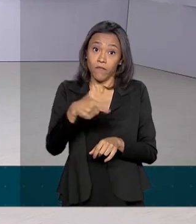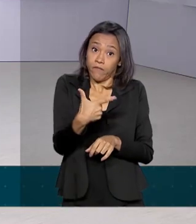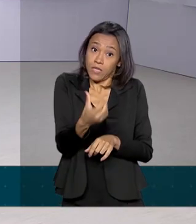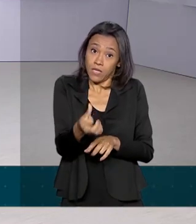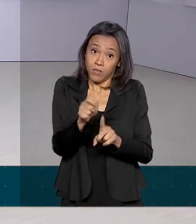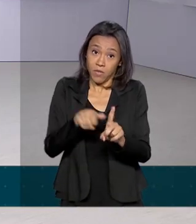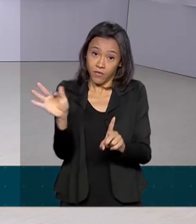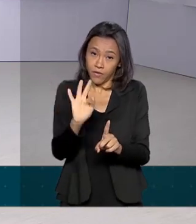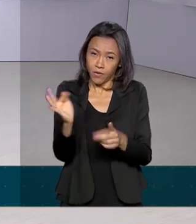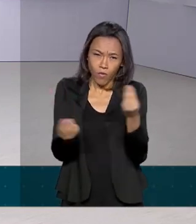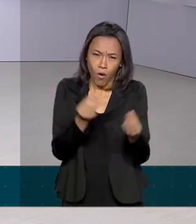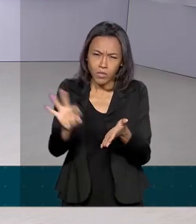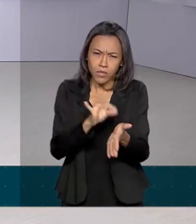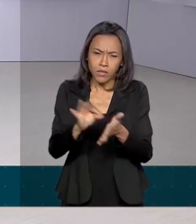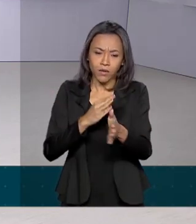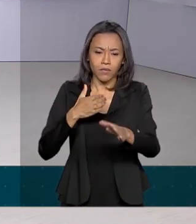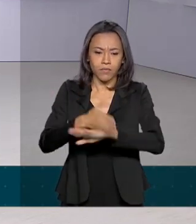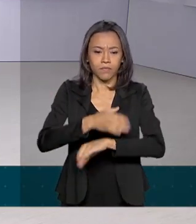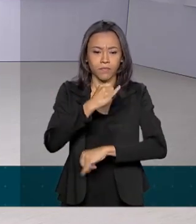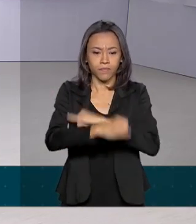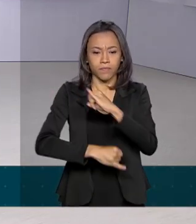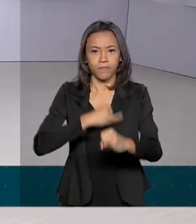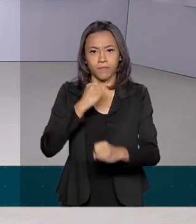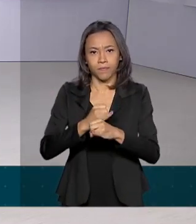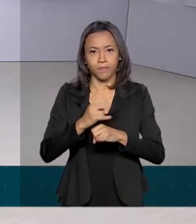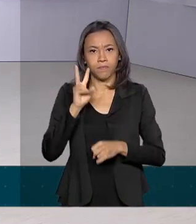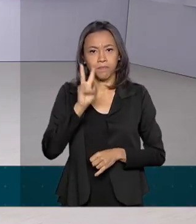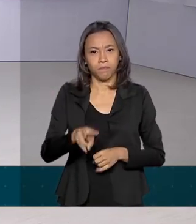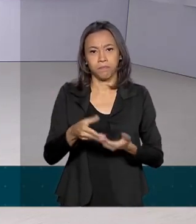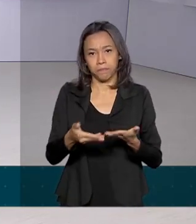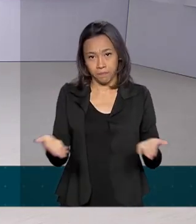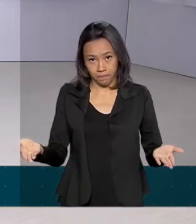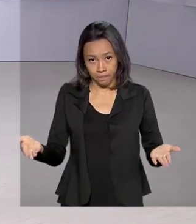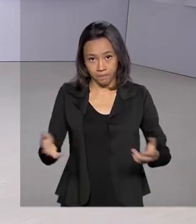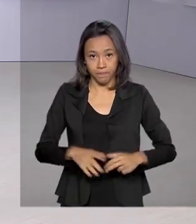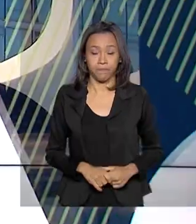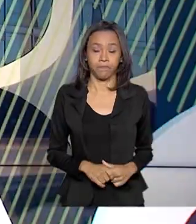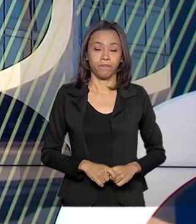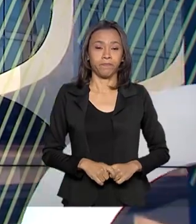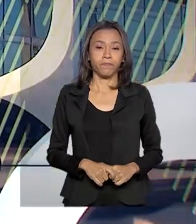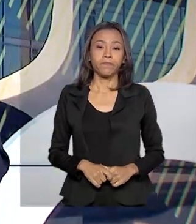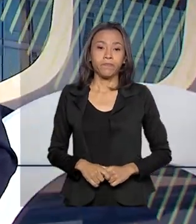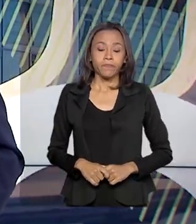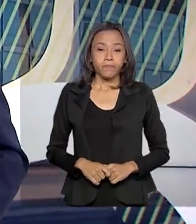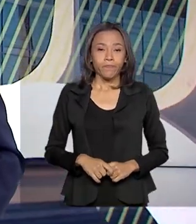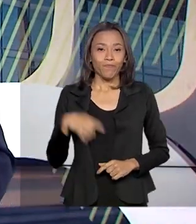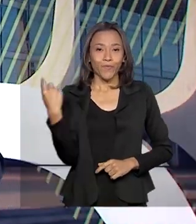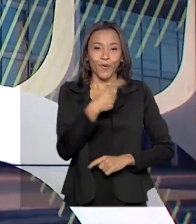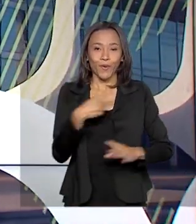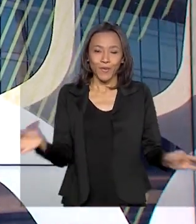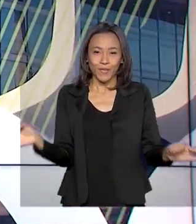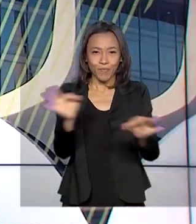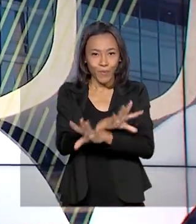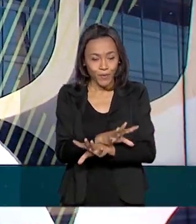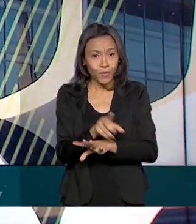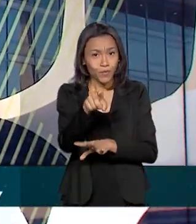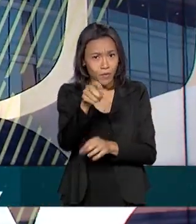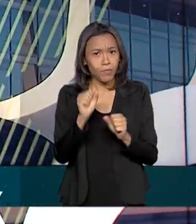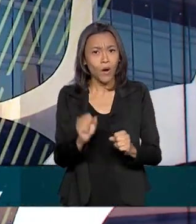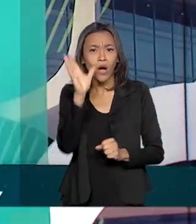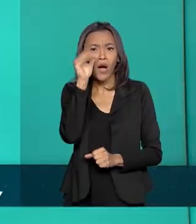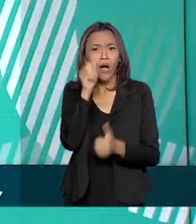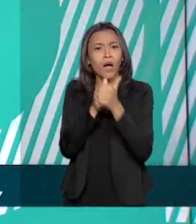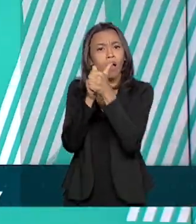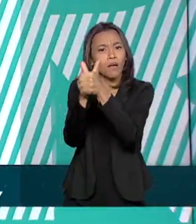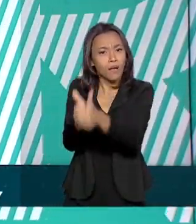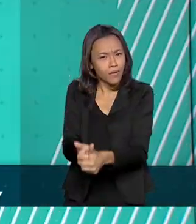inscrição, é só acessar fies.mec.gov.br. A gente fica por aqui. Você pode acompanhar